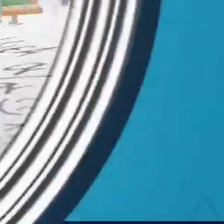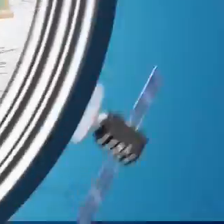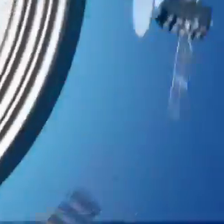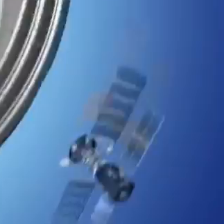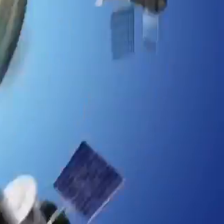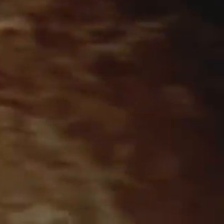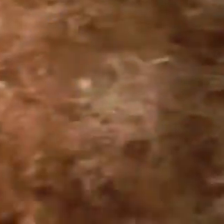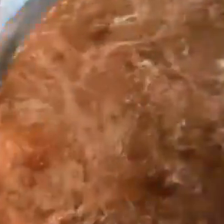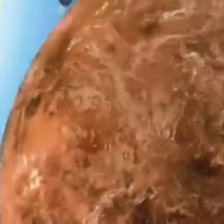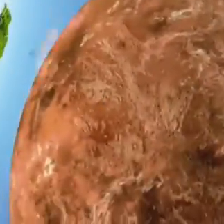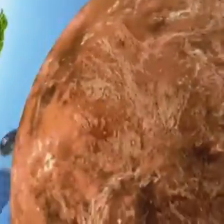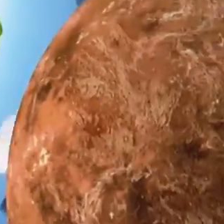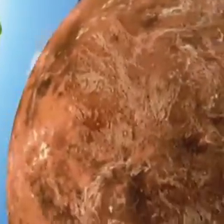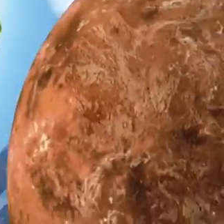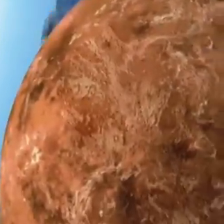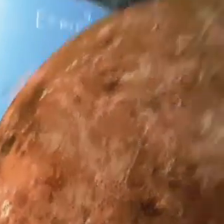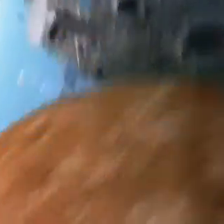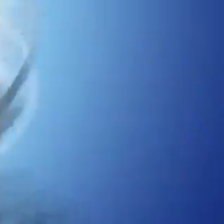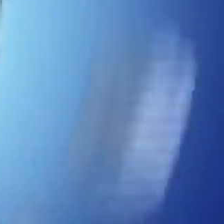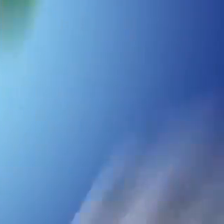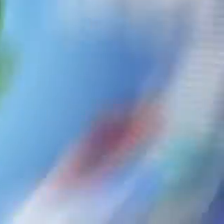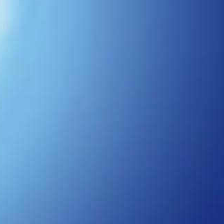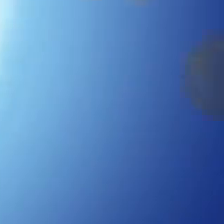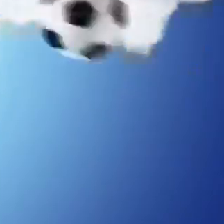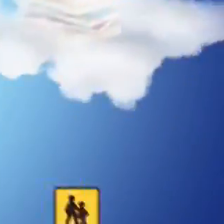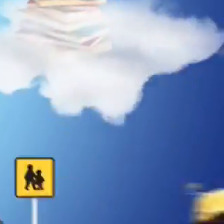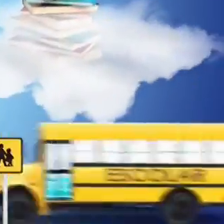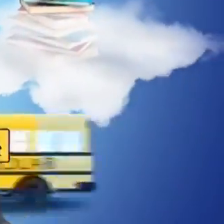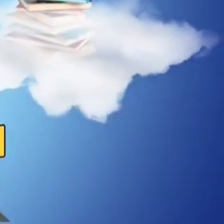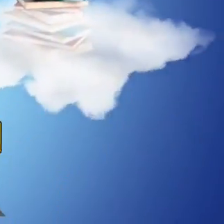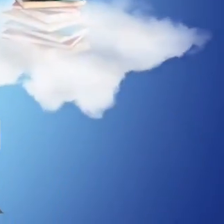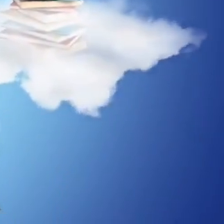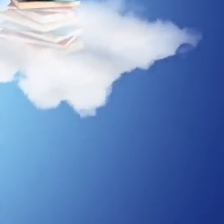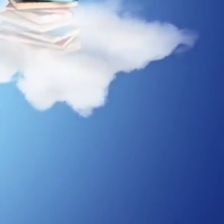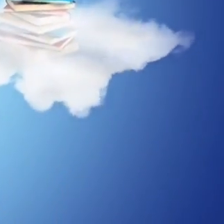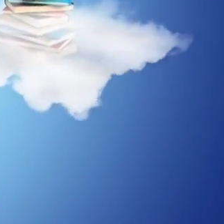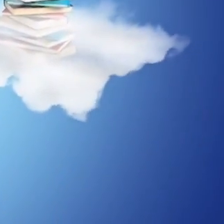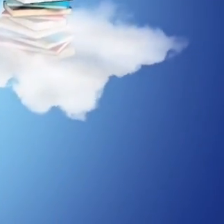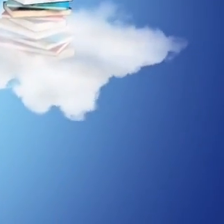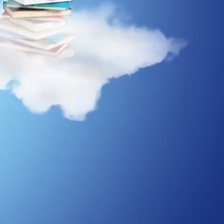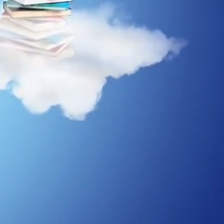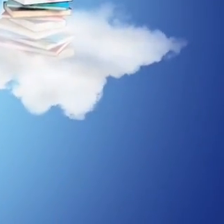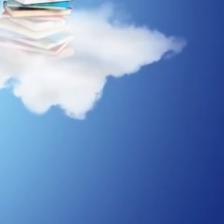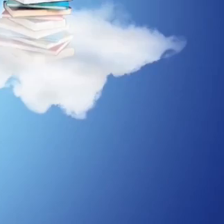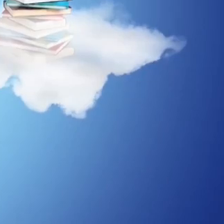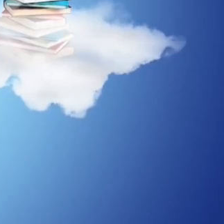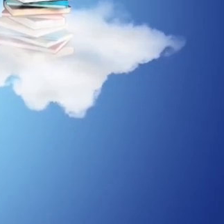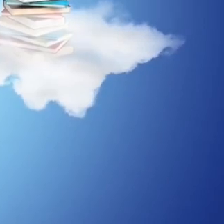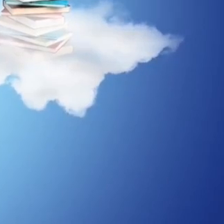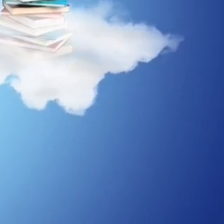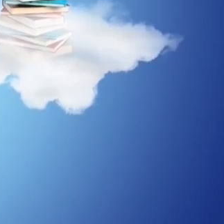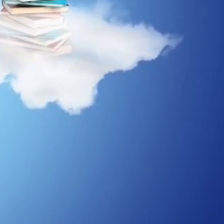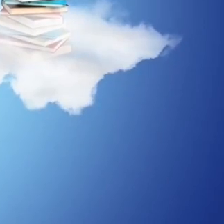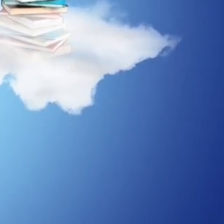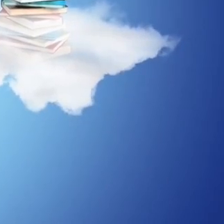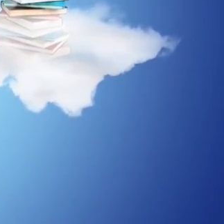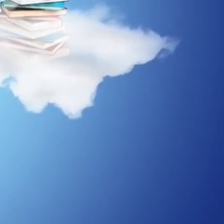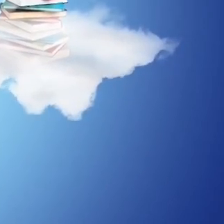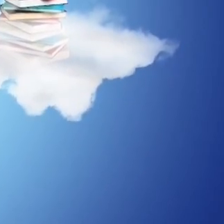Transcrição e Legendas